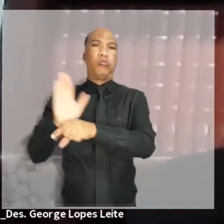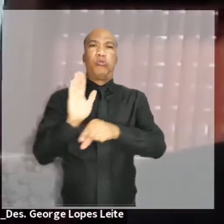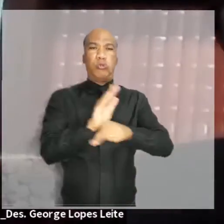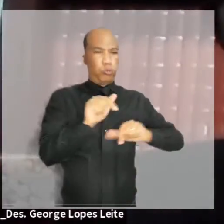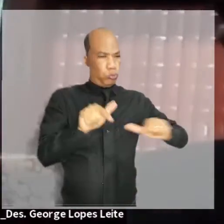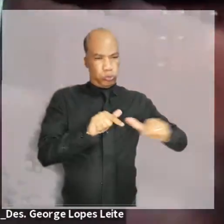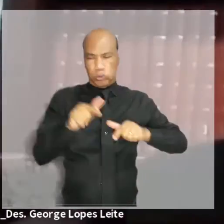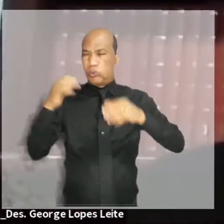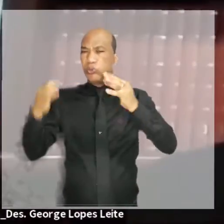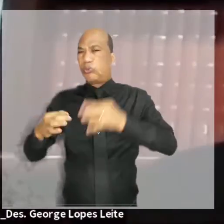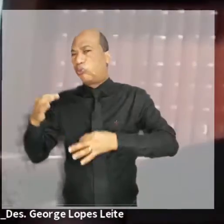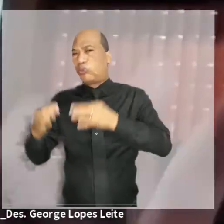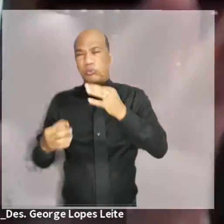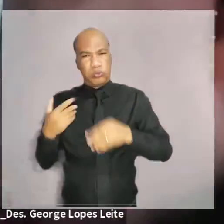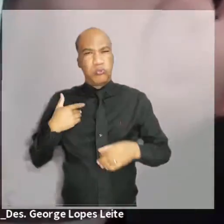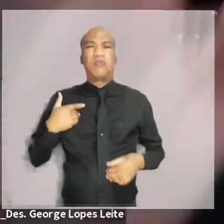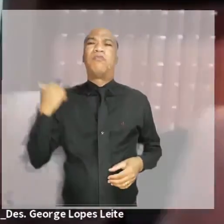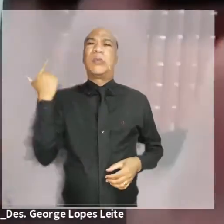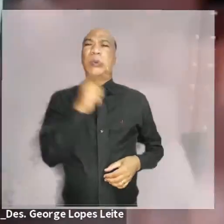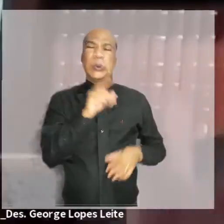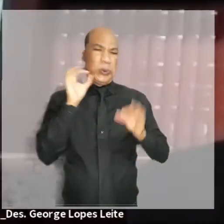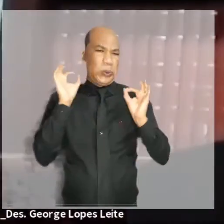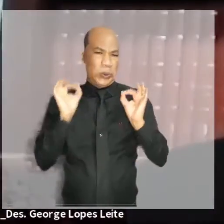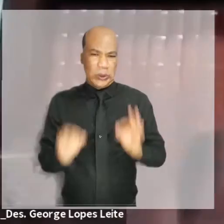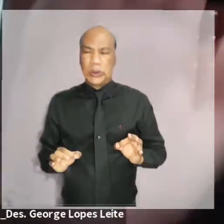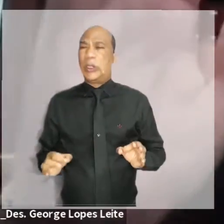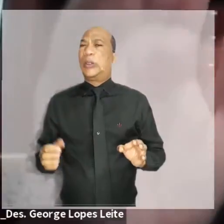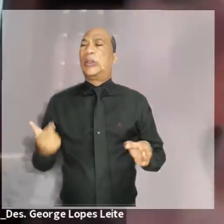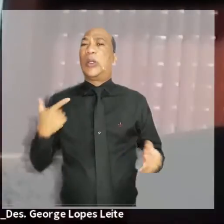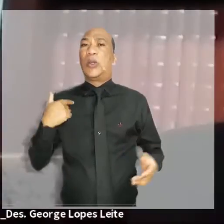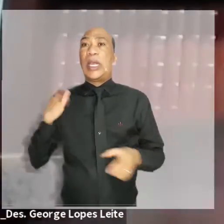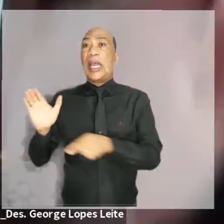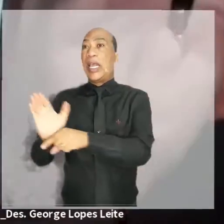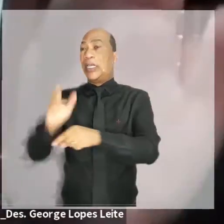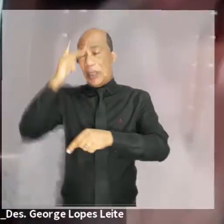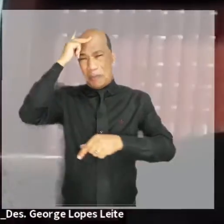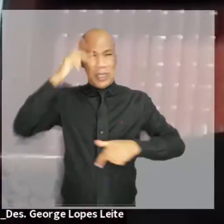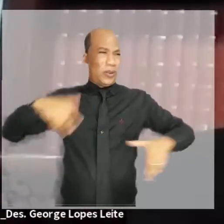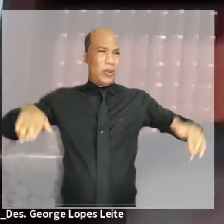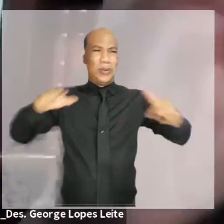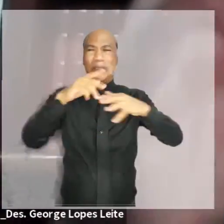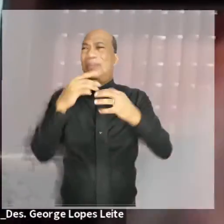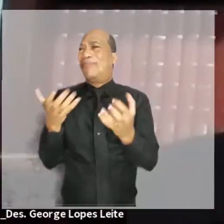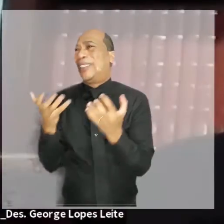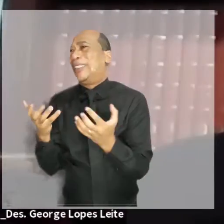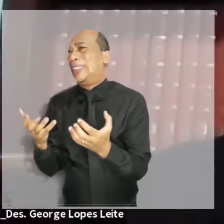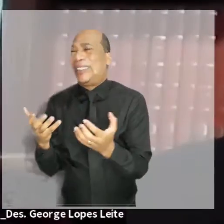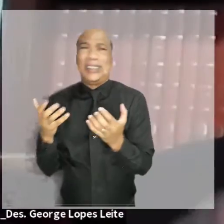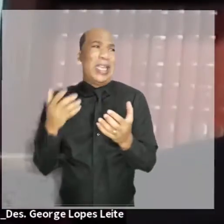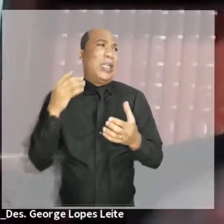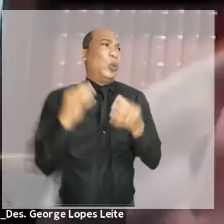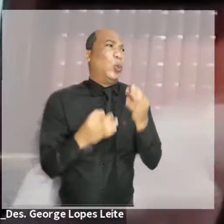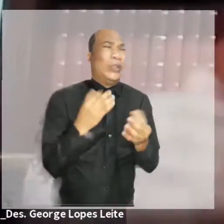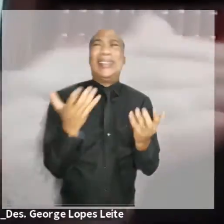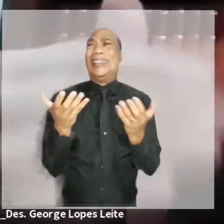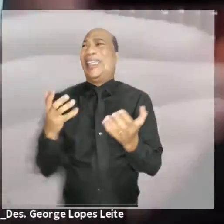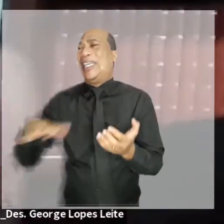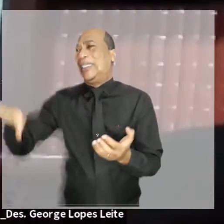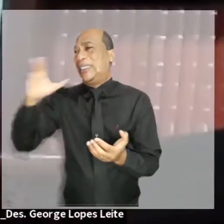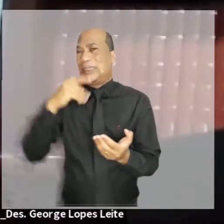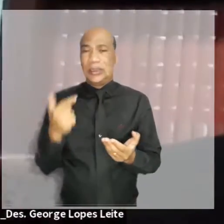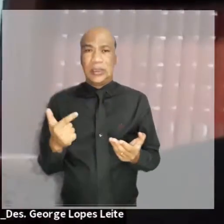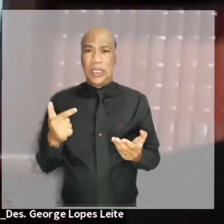comprometimento absoluto com a prestação judicial eficaz e eficiente ao atendimento de uma população